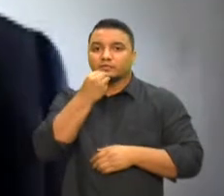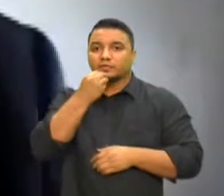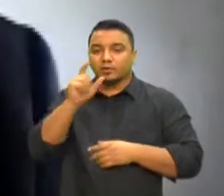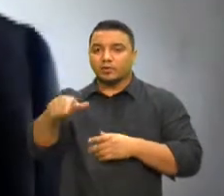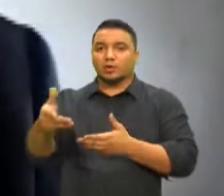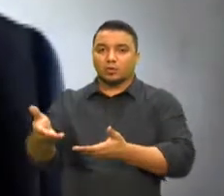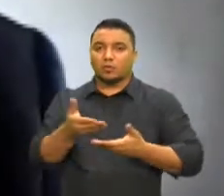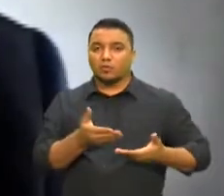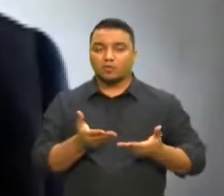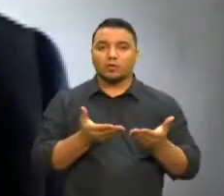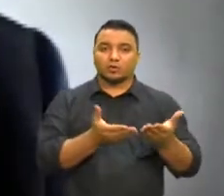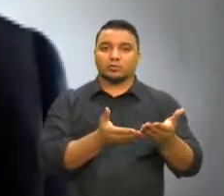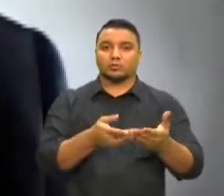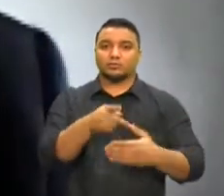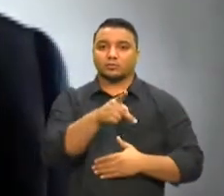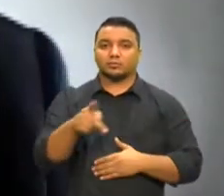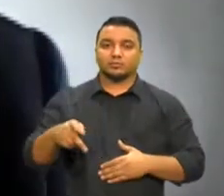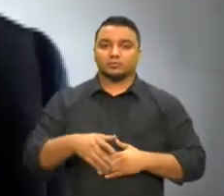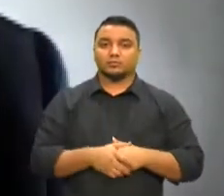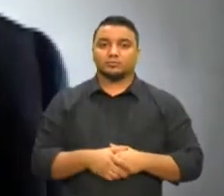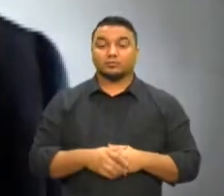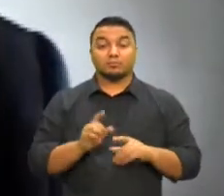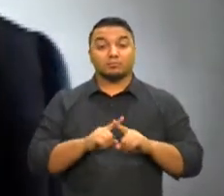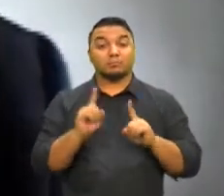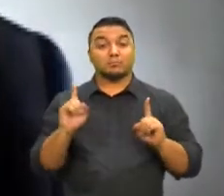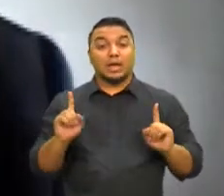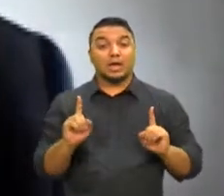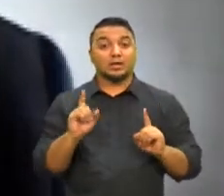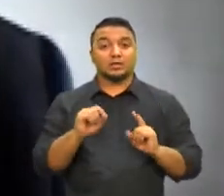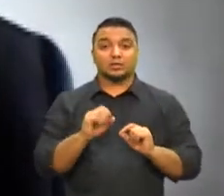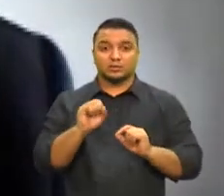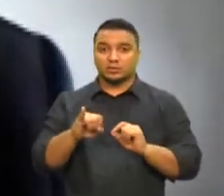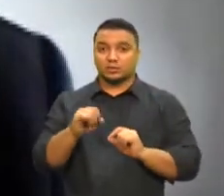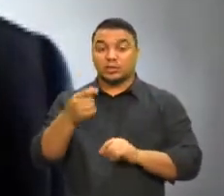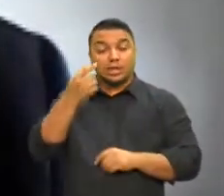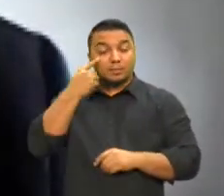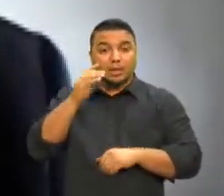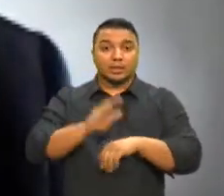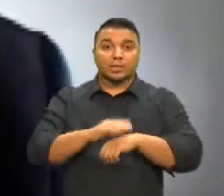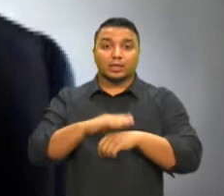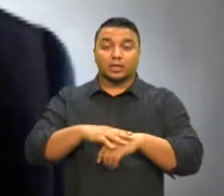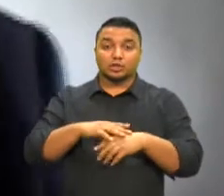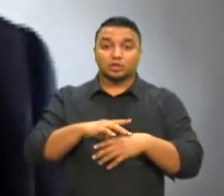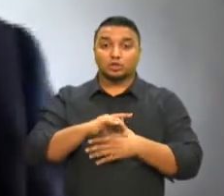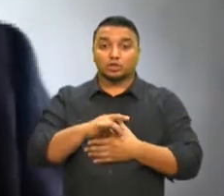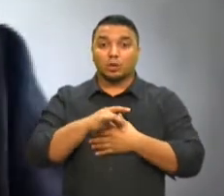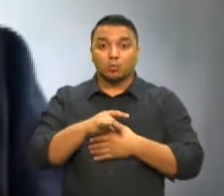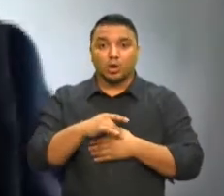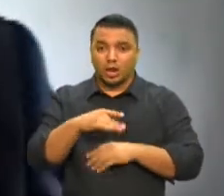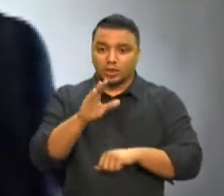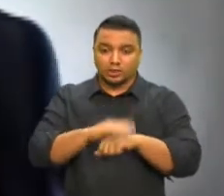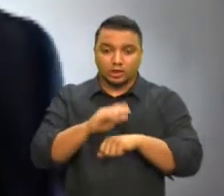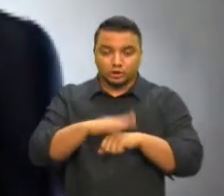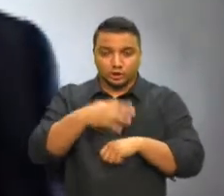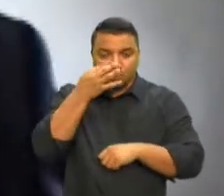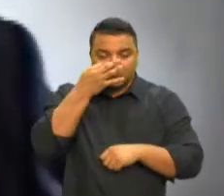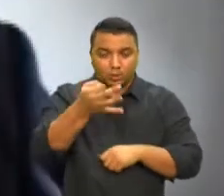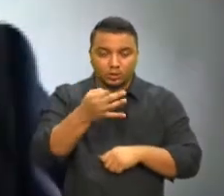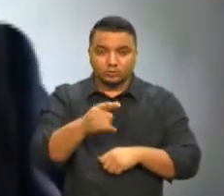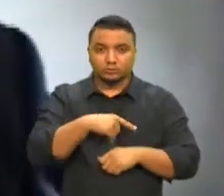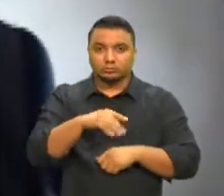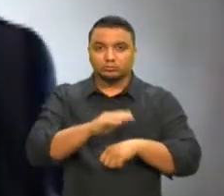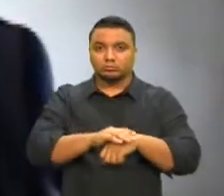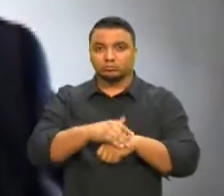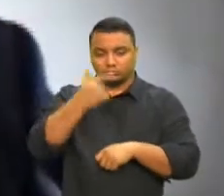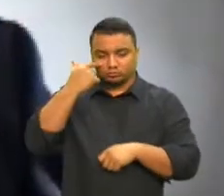convocação do presidente Bolsonaro. Mas, na condição de testemunha, opa, na condição de testemunha, eu, pessoalmente,